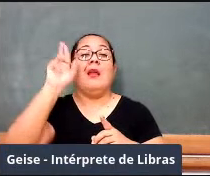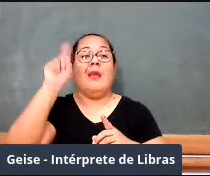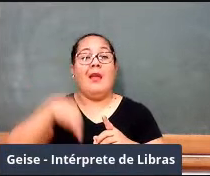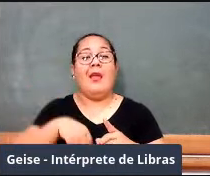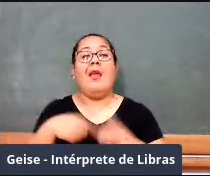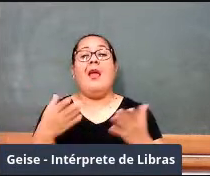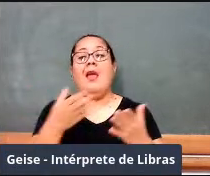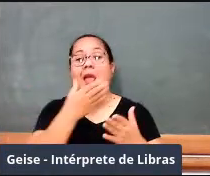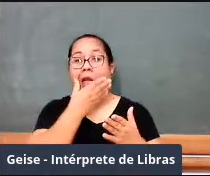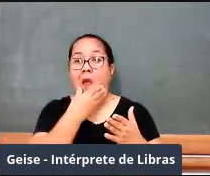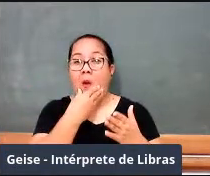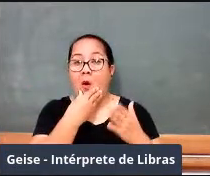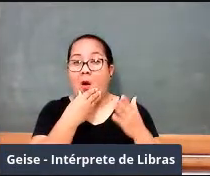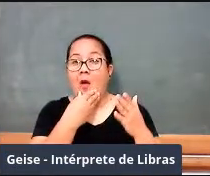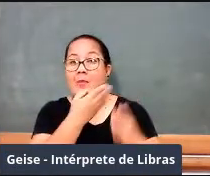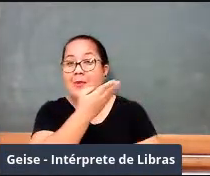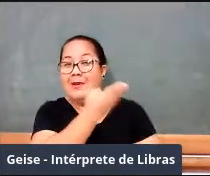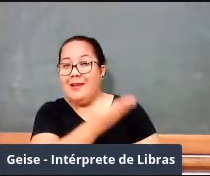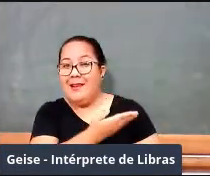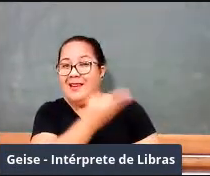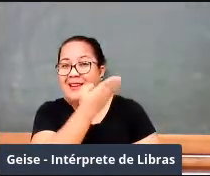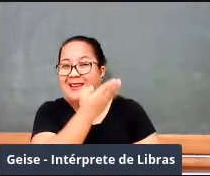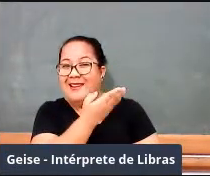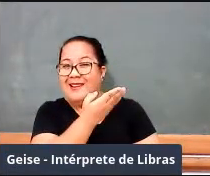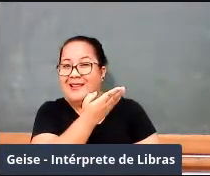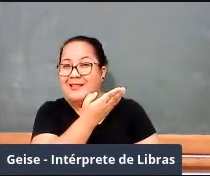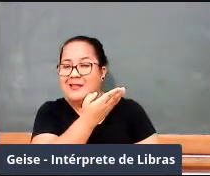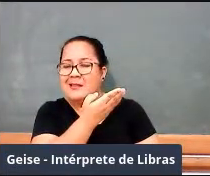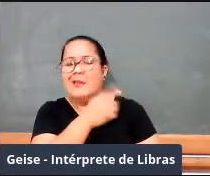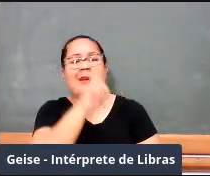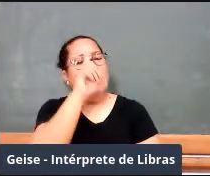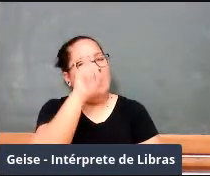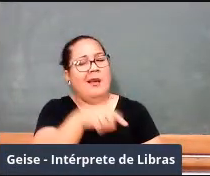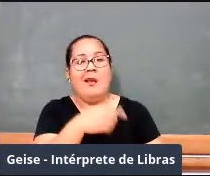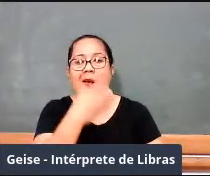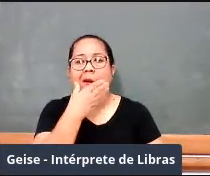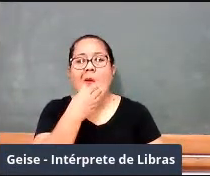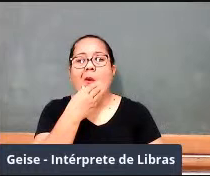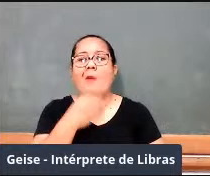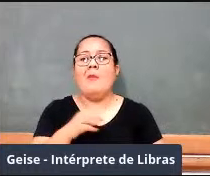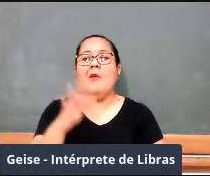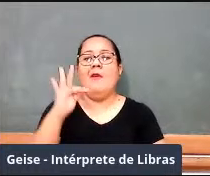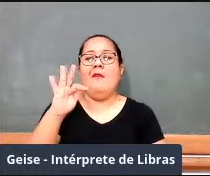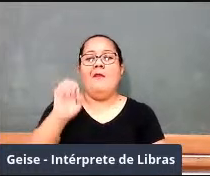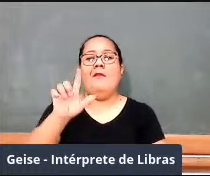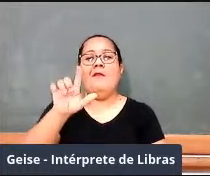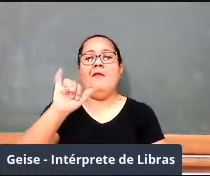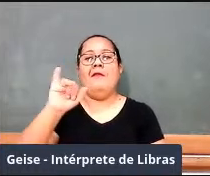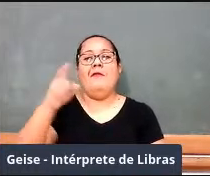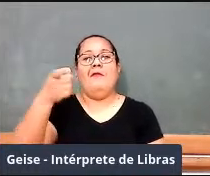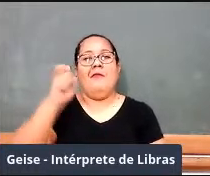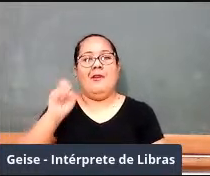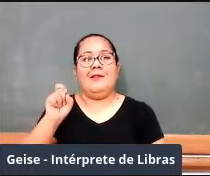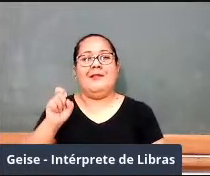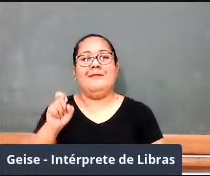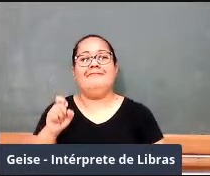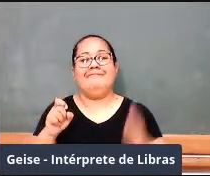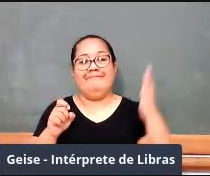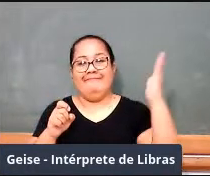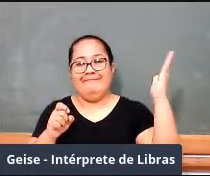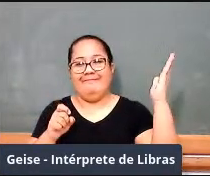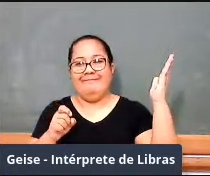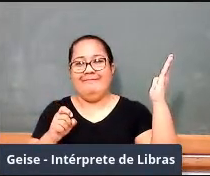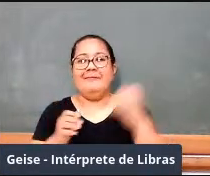o matemático, o grande matemático da virada do século XIX, que é o Félix Klein, né? E, nessa